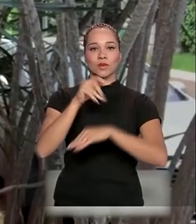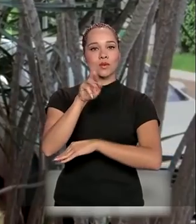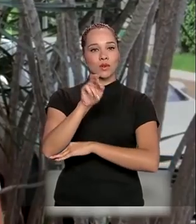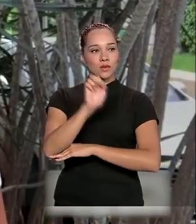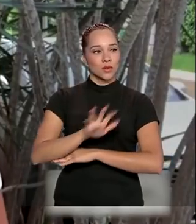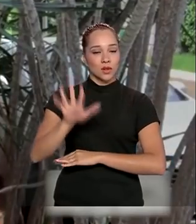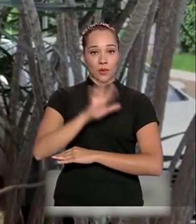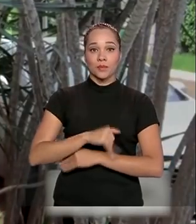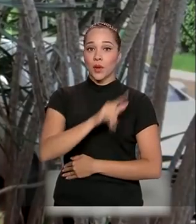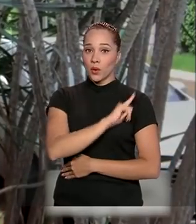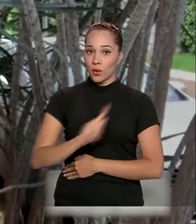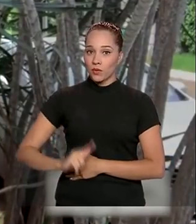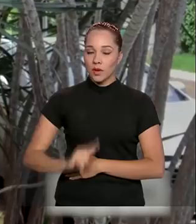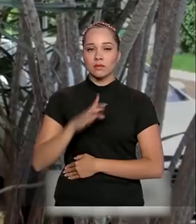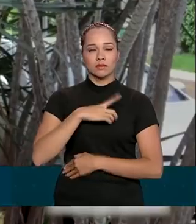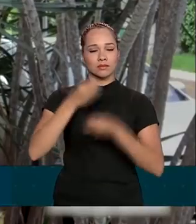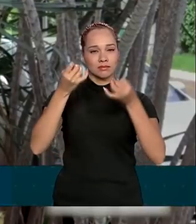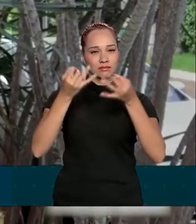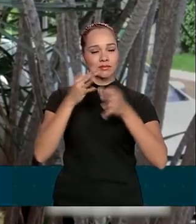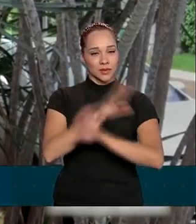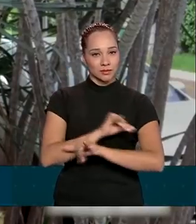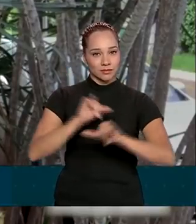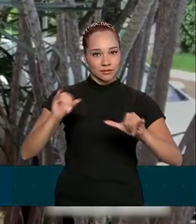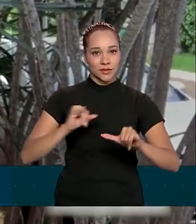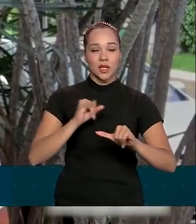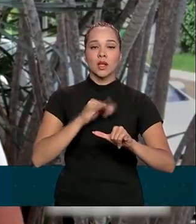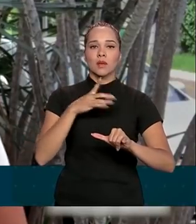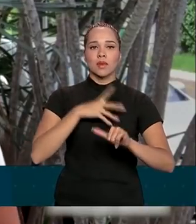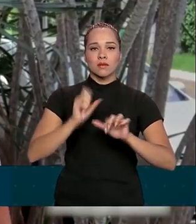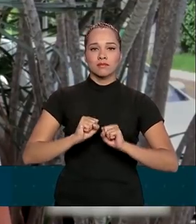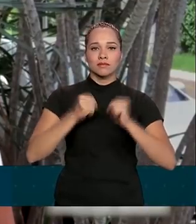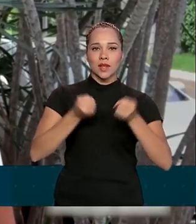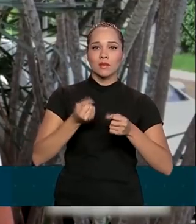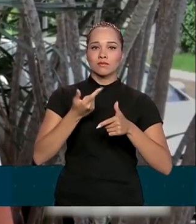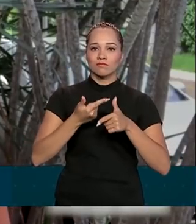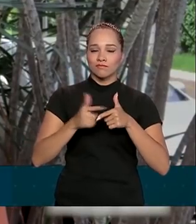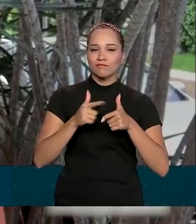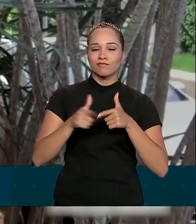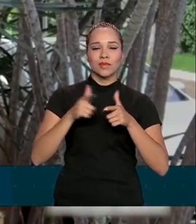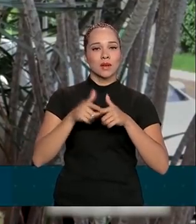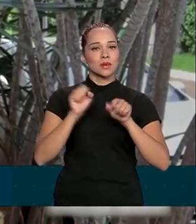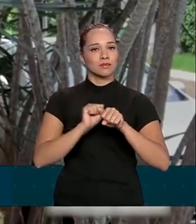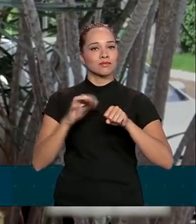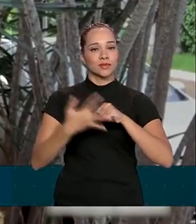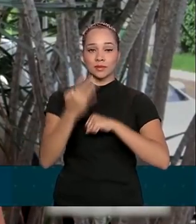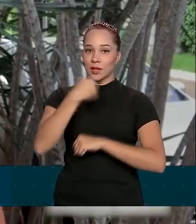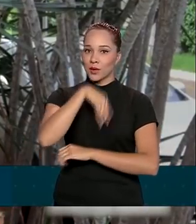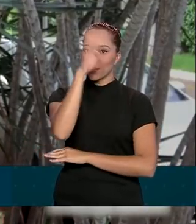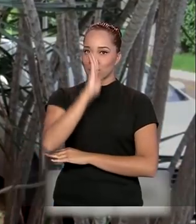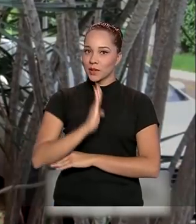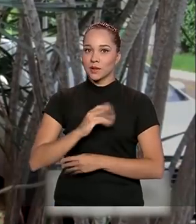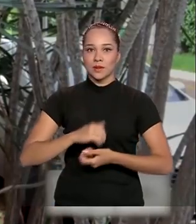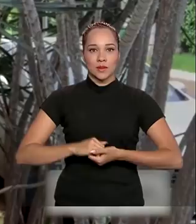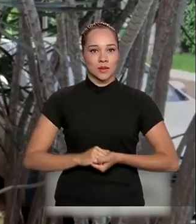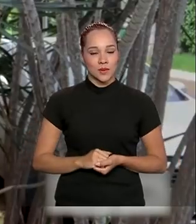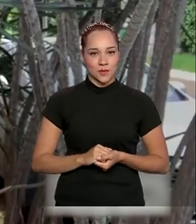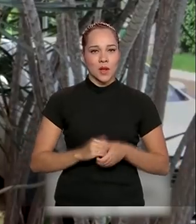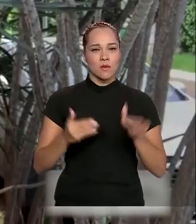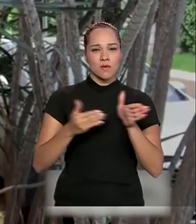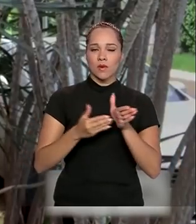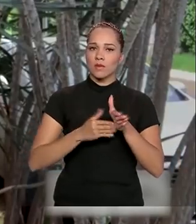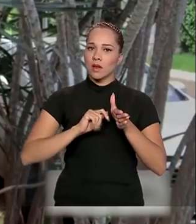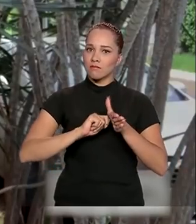O governo federal tem anunciado medidas para enfrentar a crise do novo coronavírus aqui no Brasil. Fronteiras